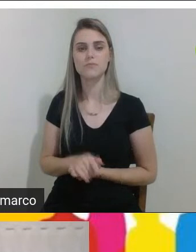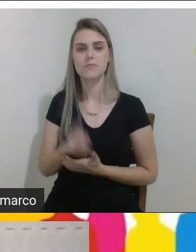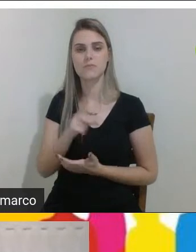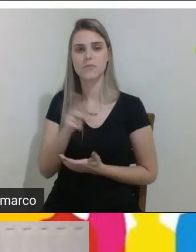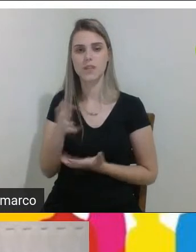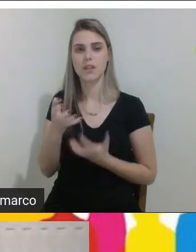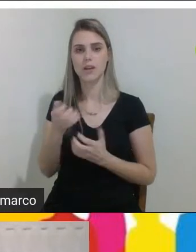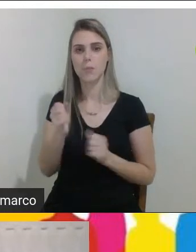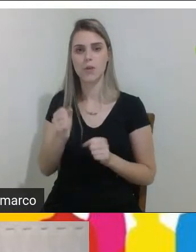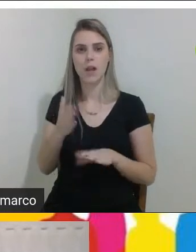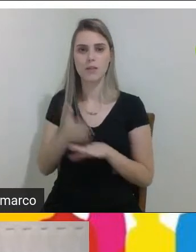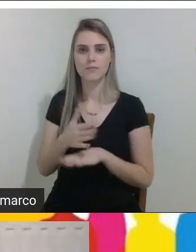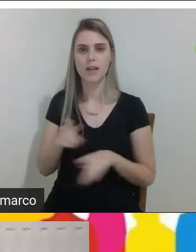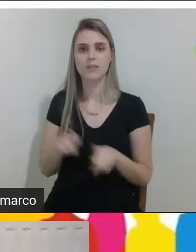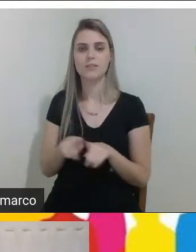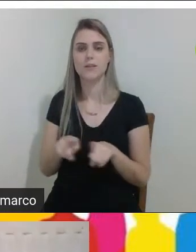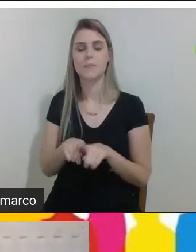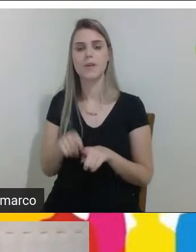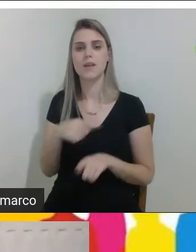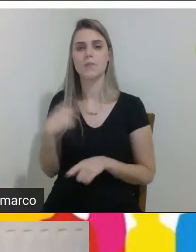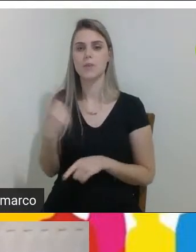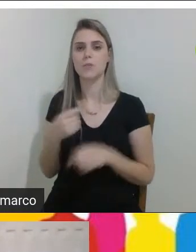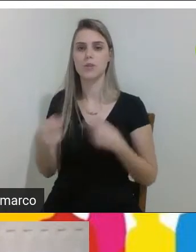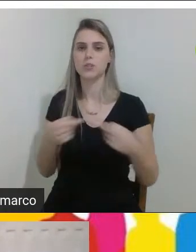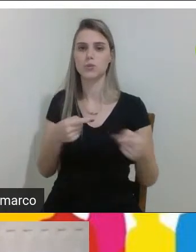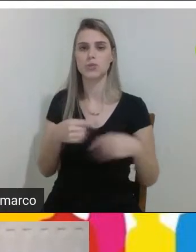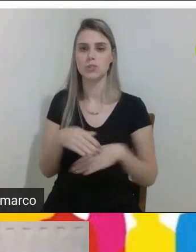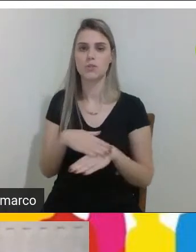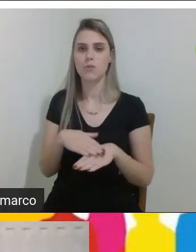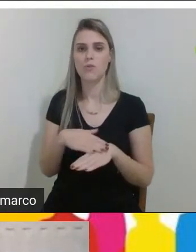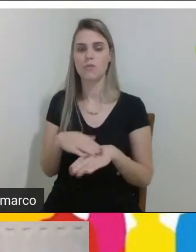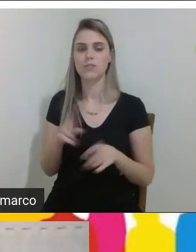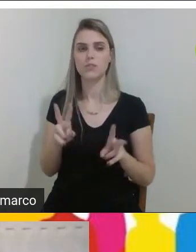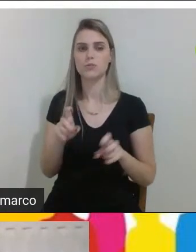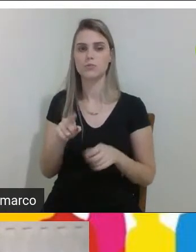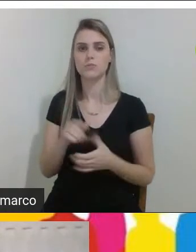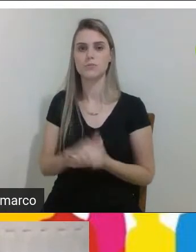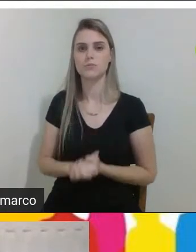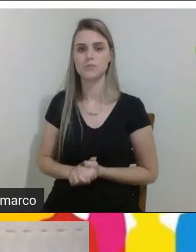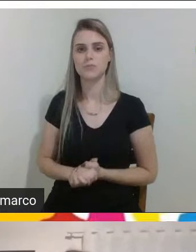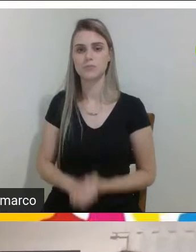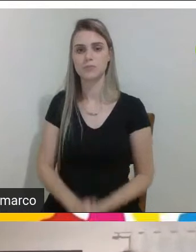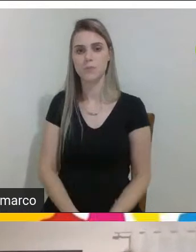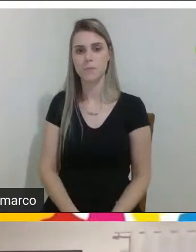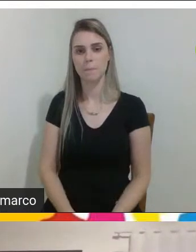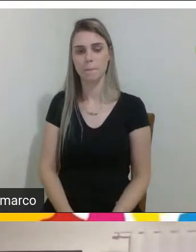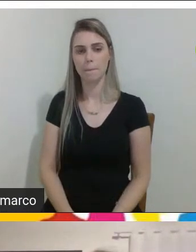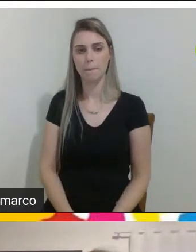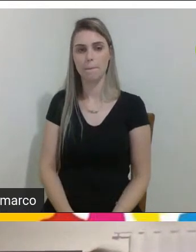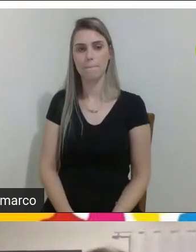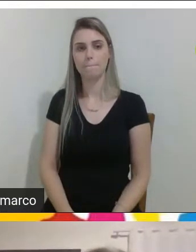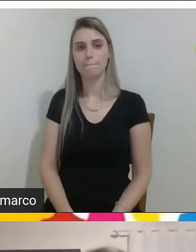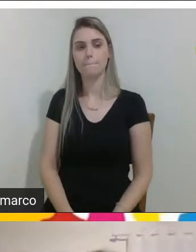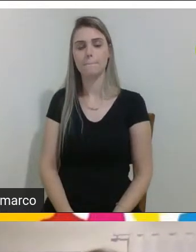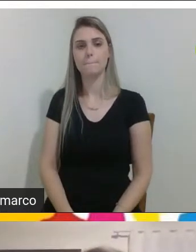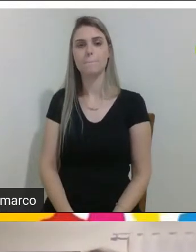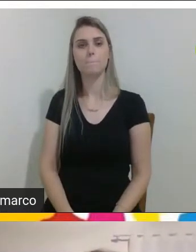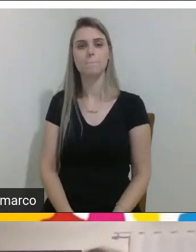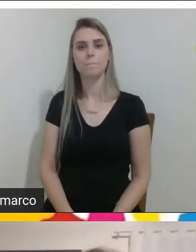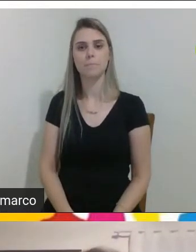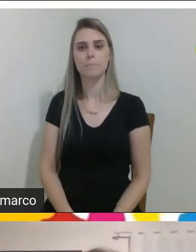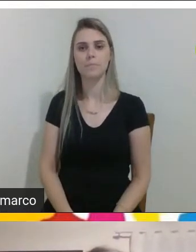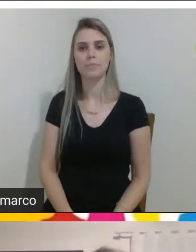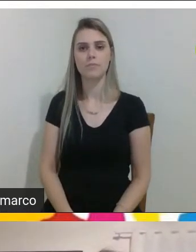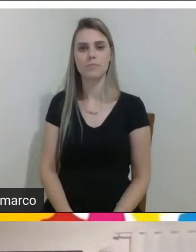entrar também aqui para a gente debater e conversar com relação a isso ótimo bom eu